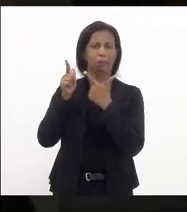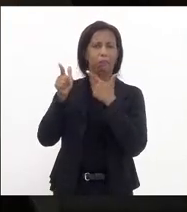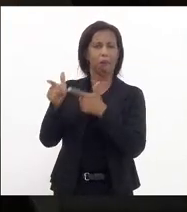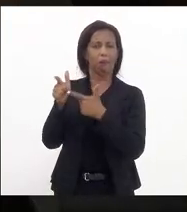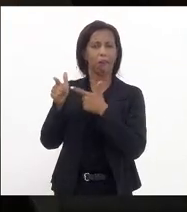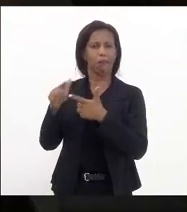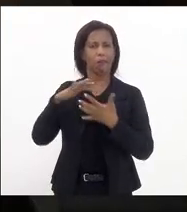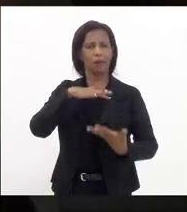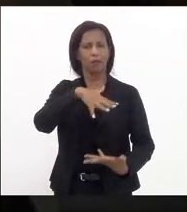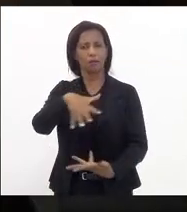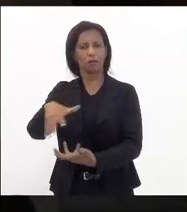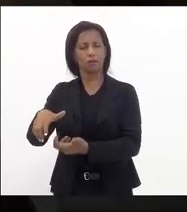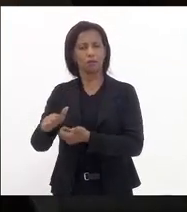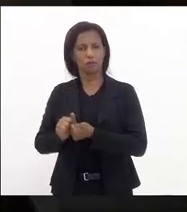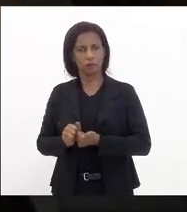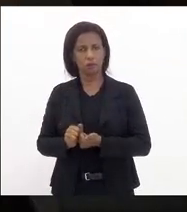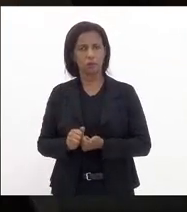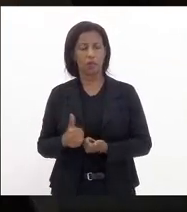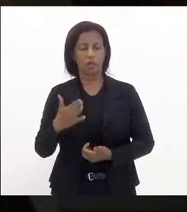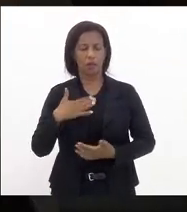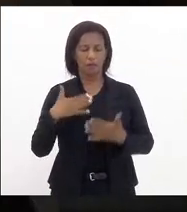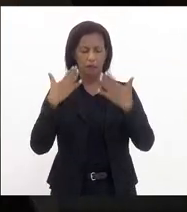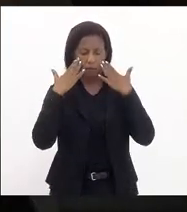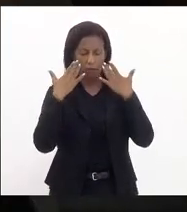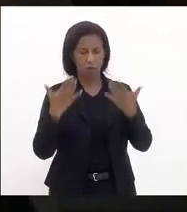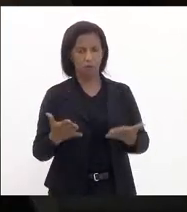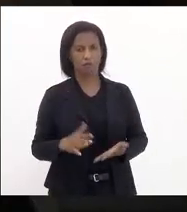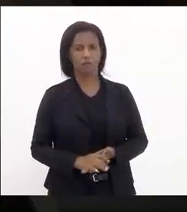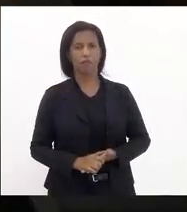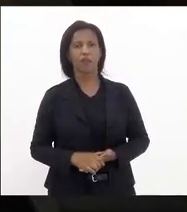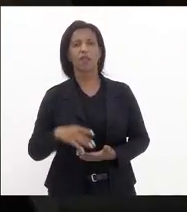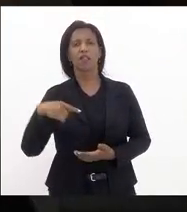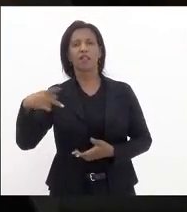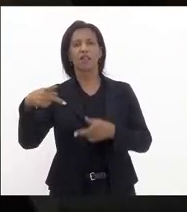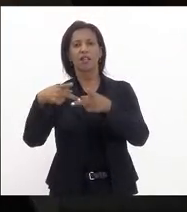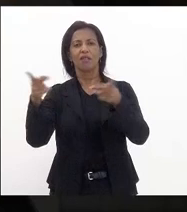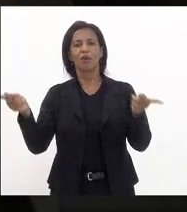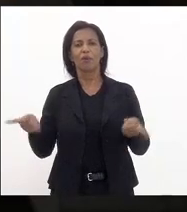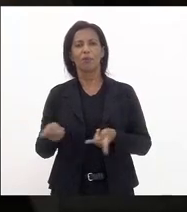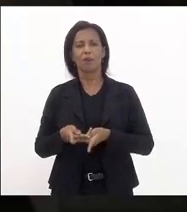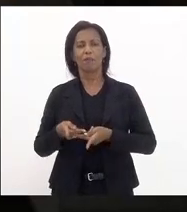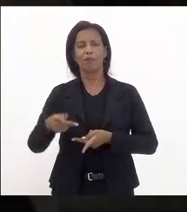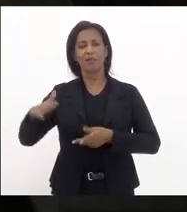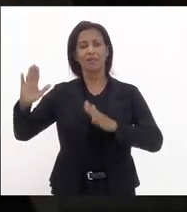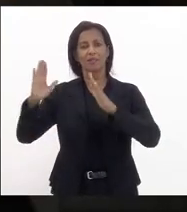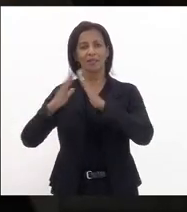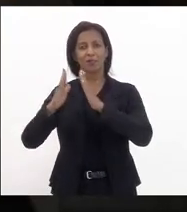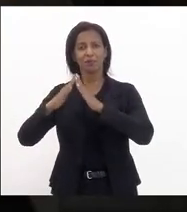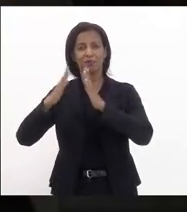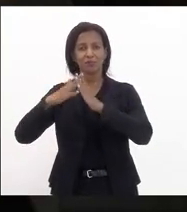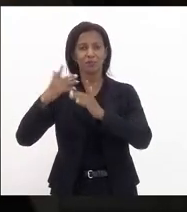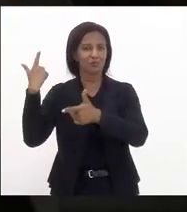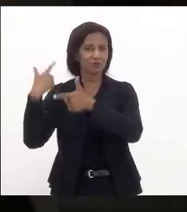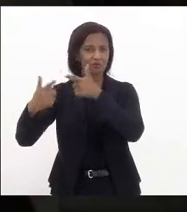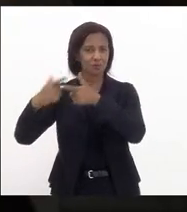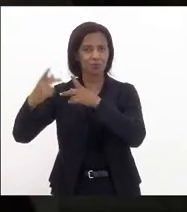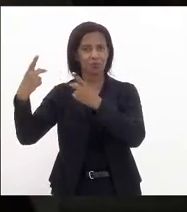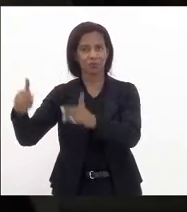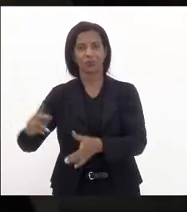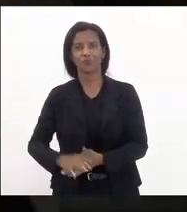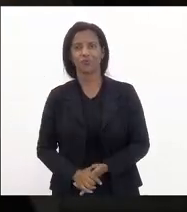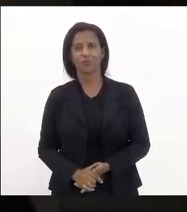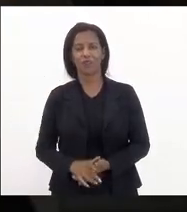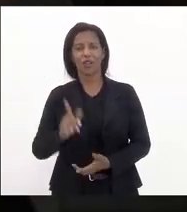no mundo inteiro portanto deputado Jajú é minha manifestação que ele vá comer pizza no quintal de sua casa no seu playground isso é problema dele não